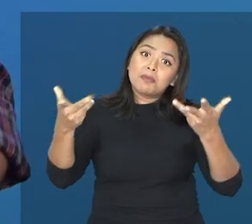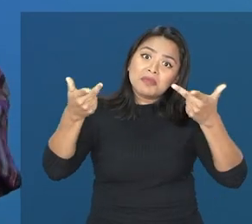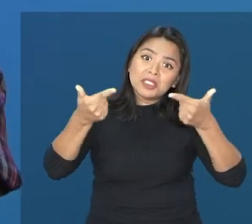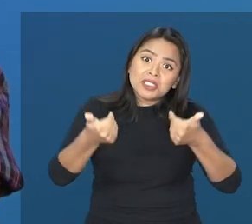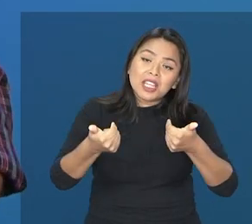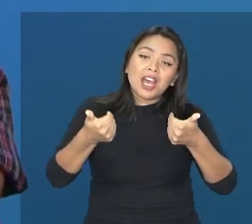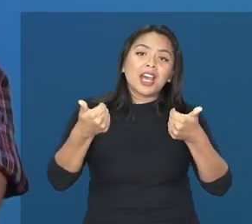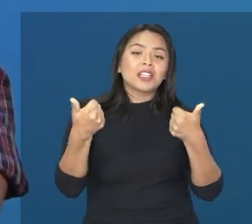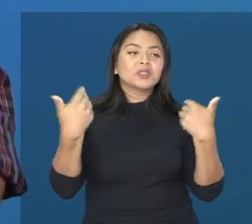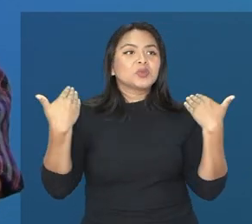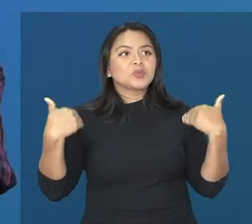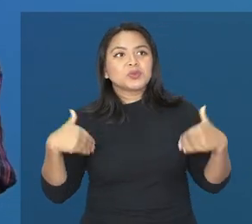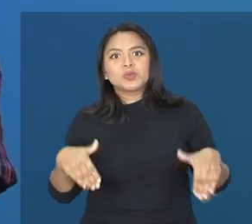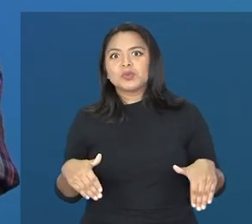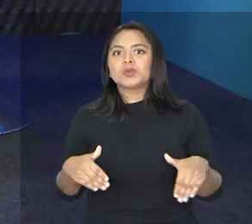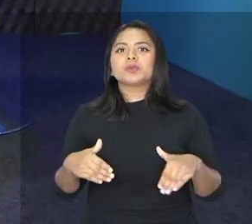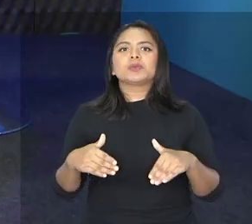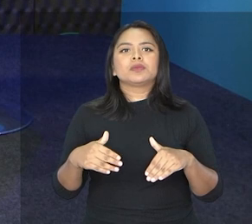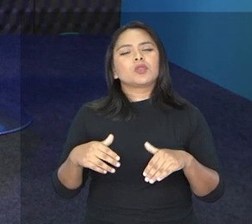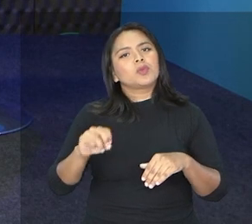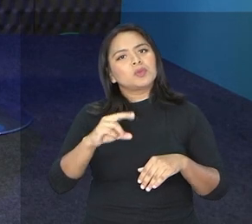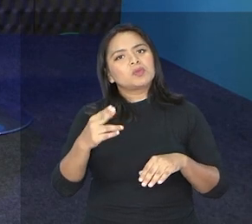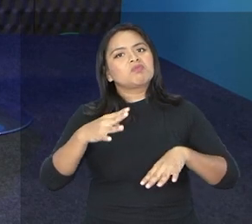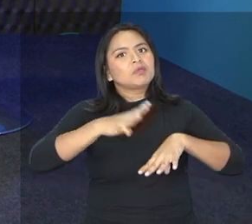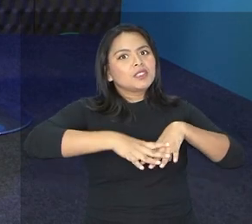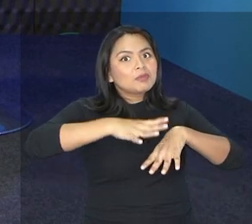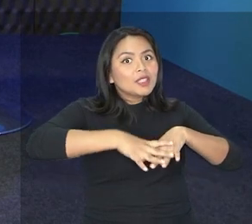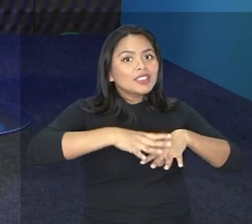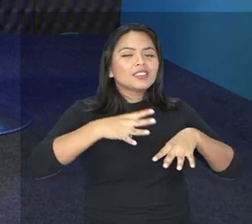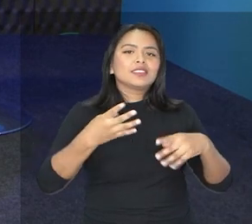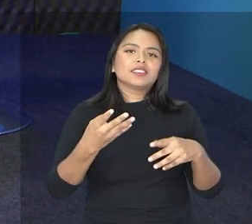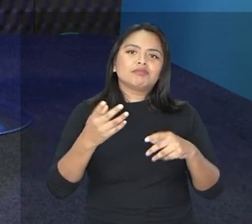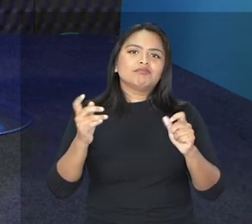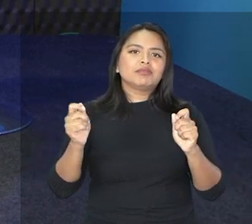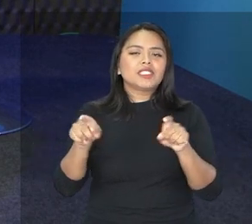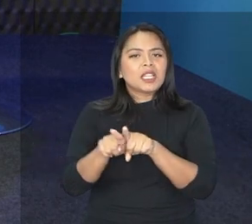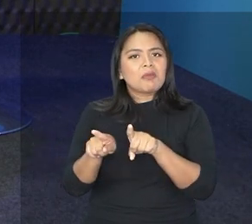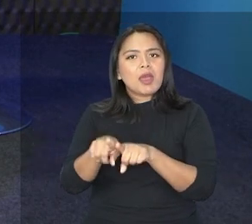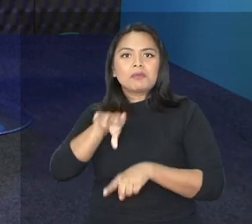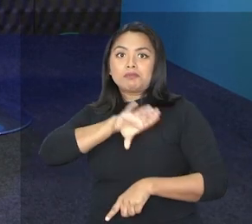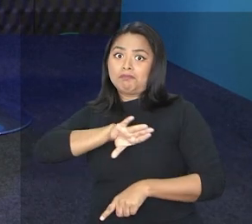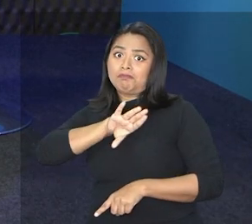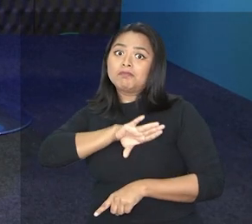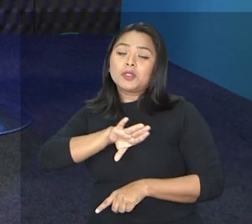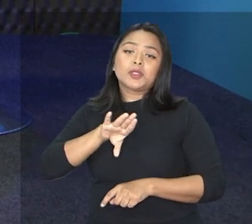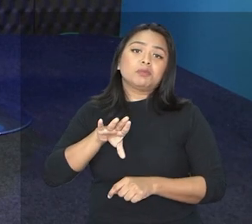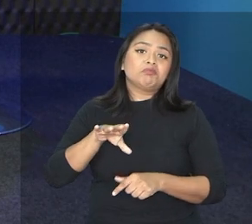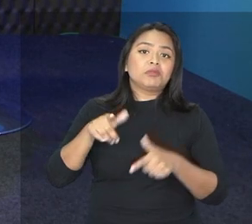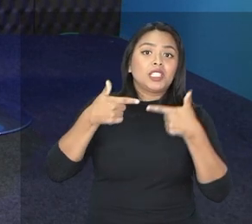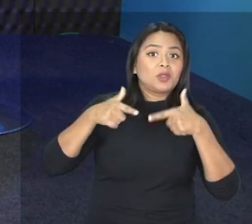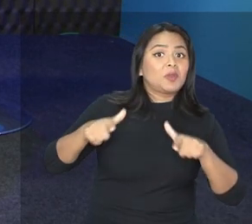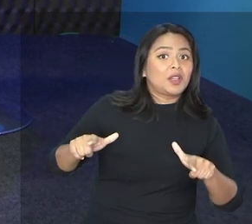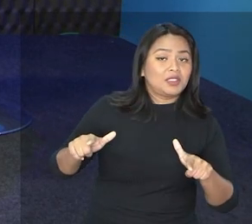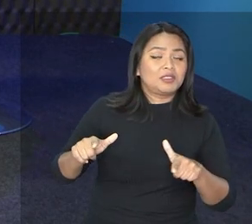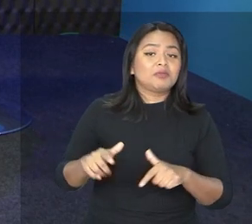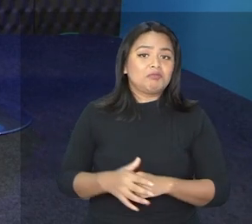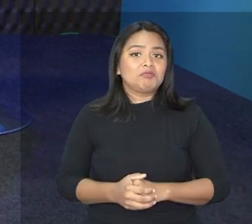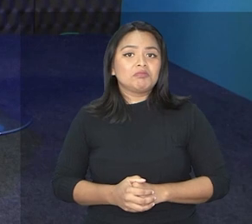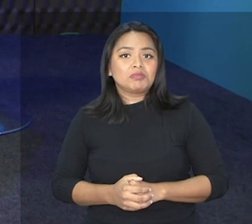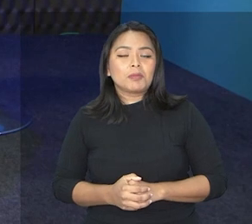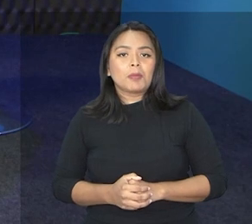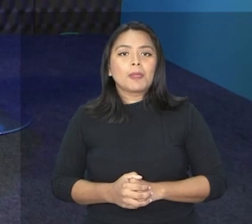habilidade psicomotora, na matemática, na língua portuguesa, na linguagem.